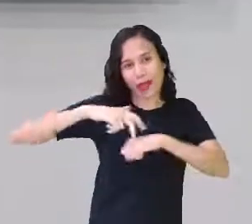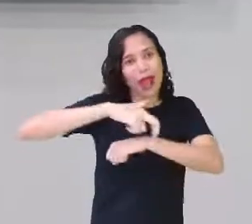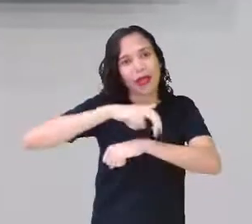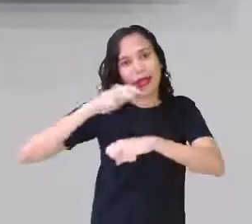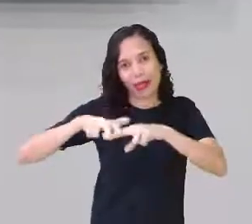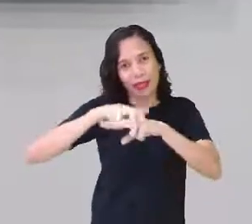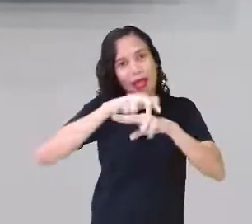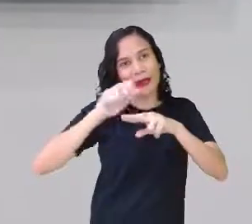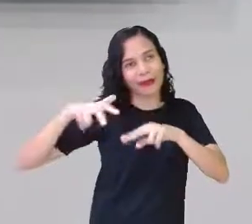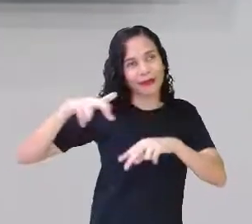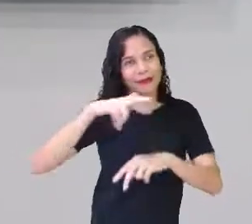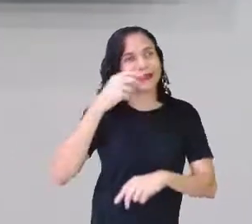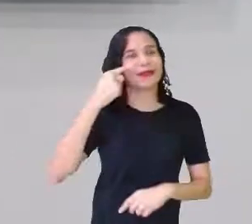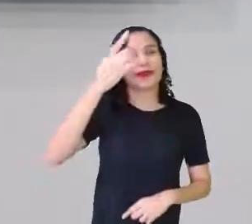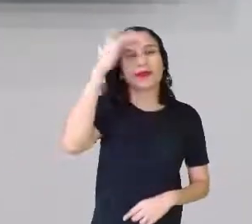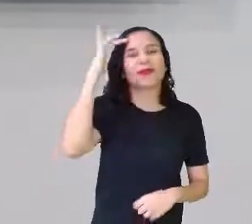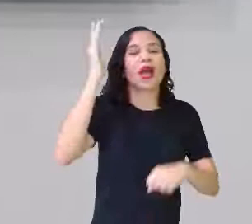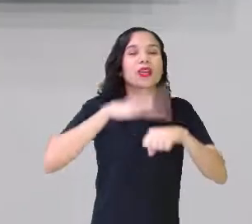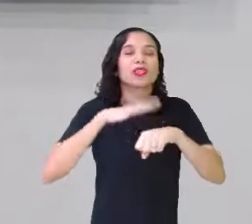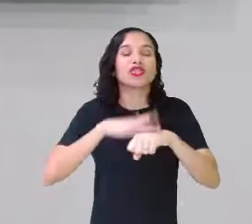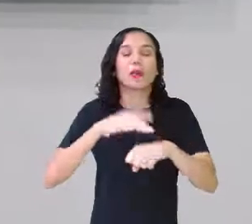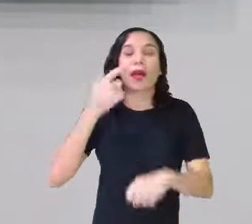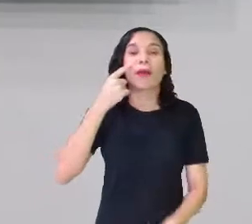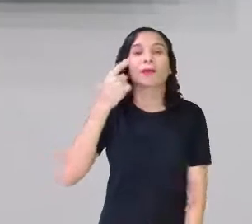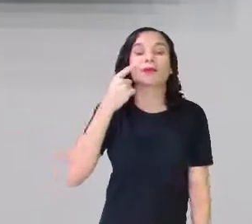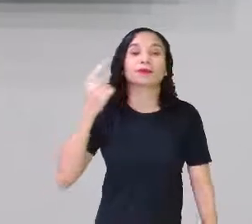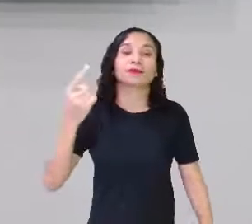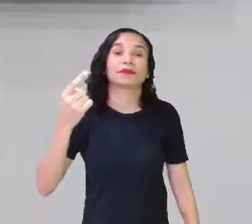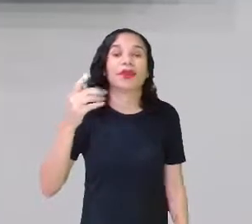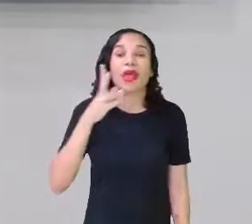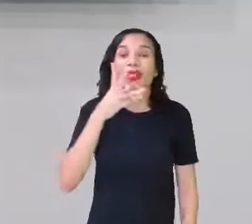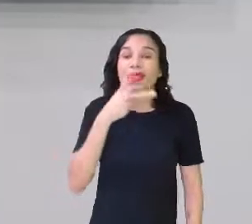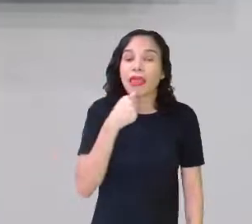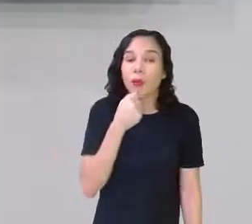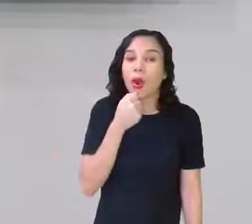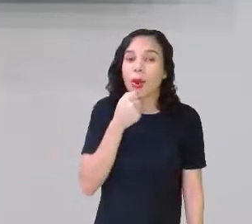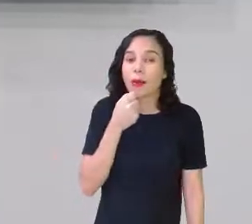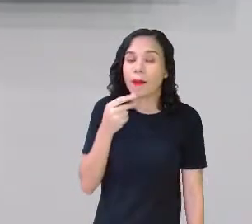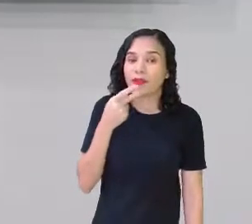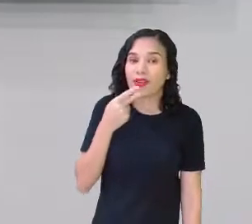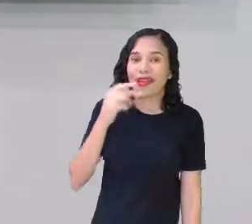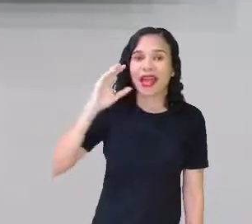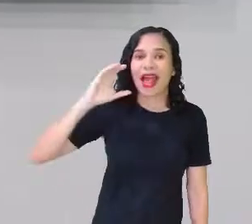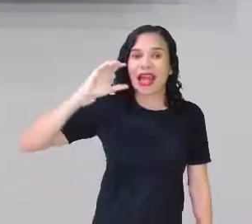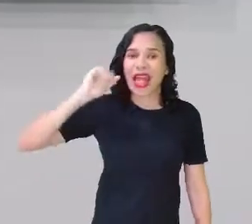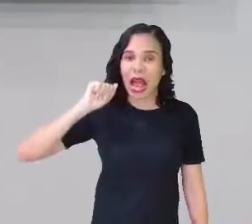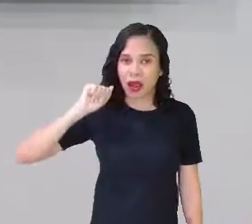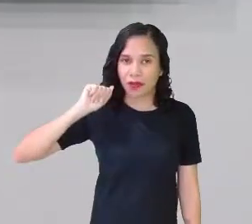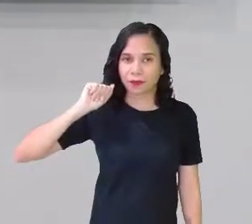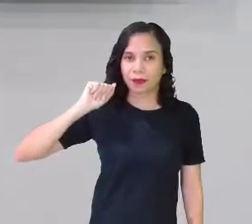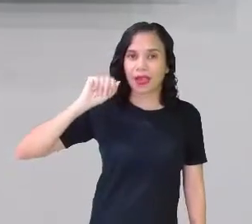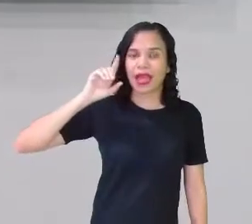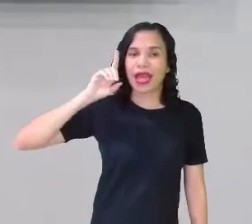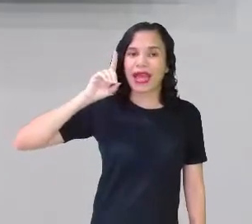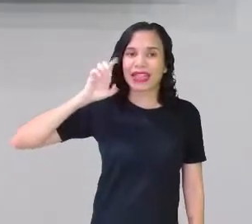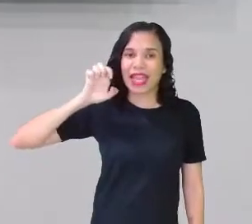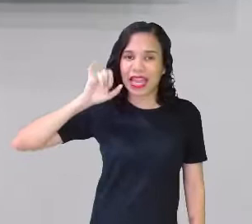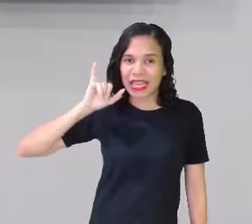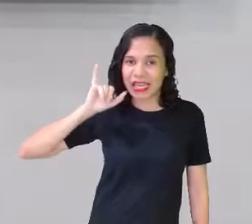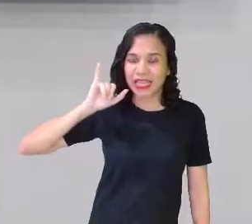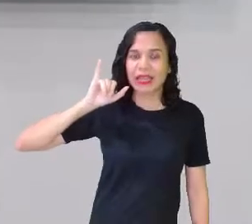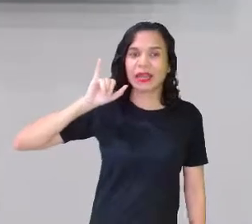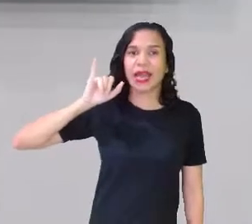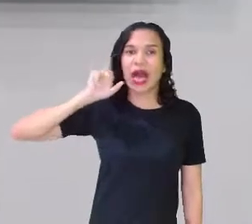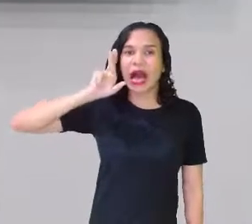a professora. Então, se você vai chamar pela cadeira, você vai demorar mais na sílaba cá, na sílaba dei